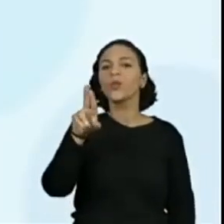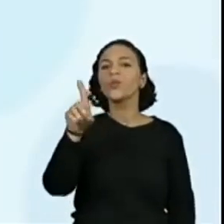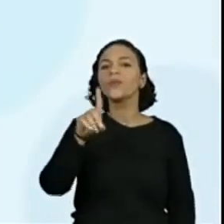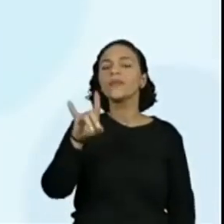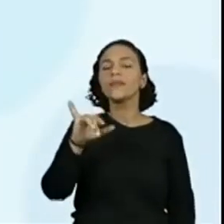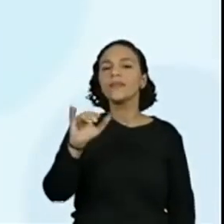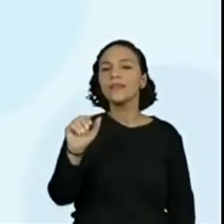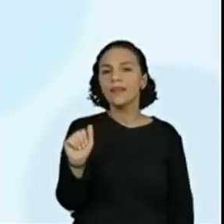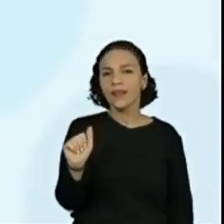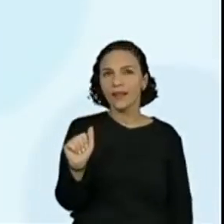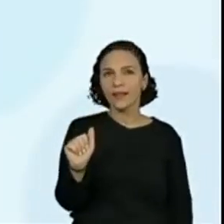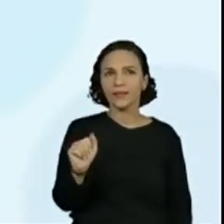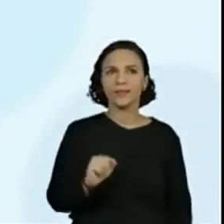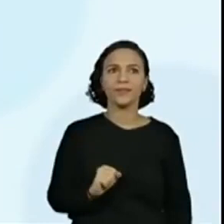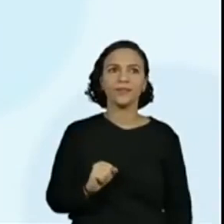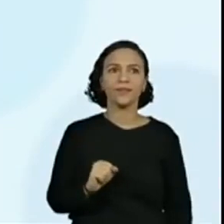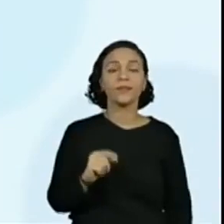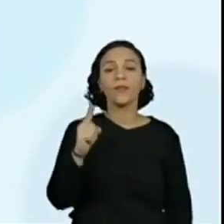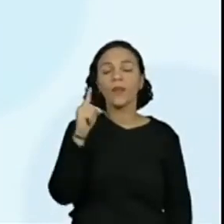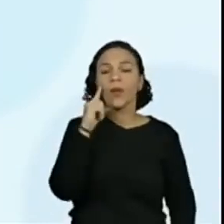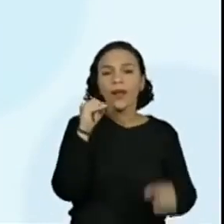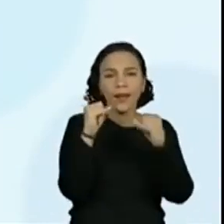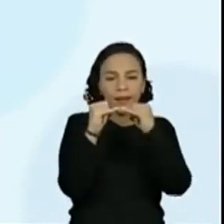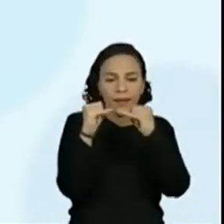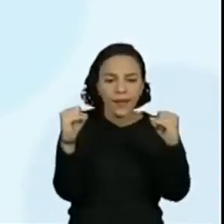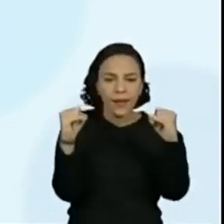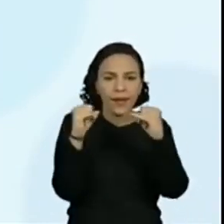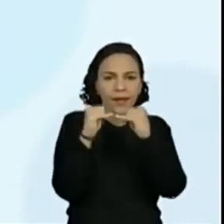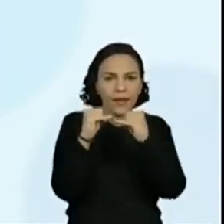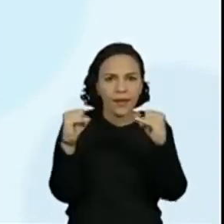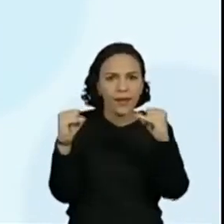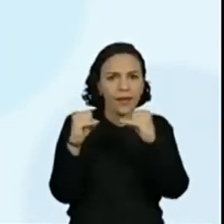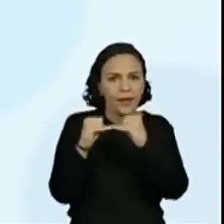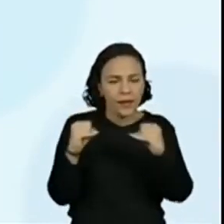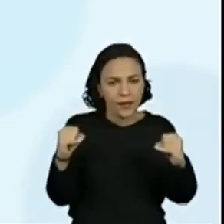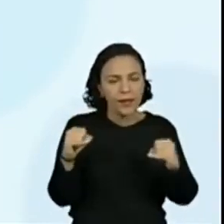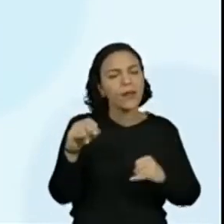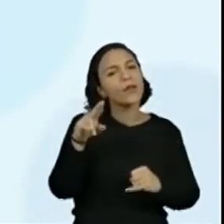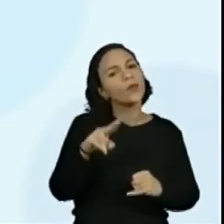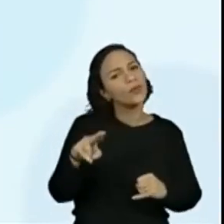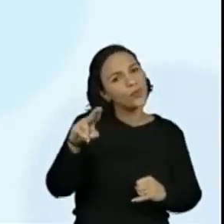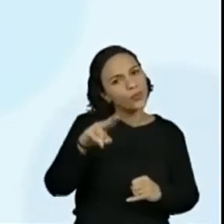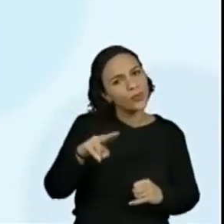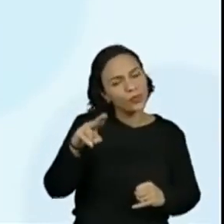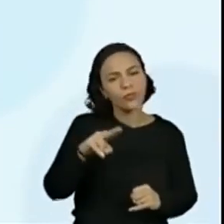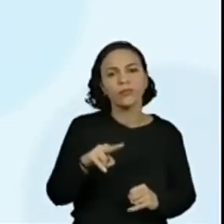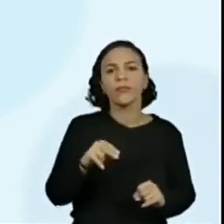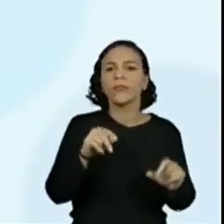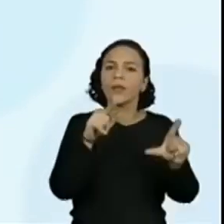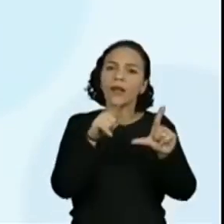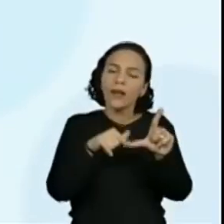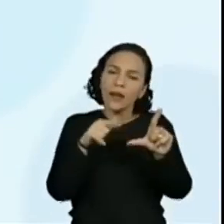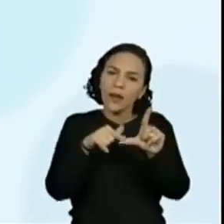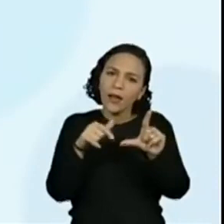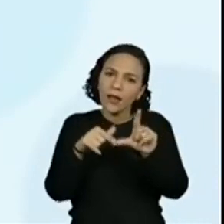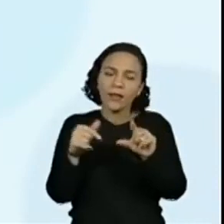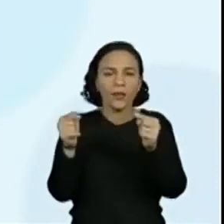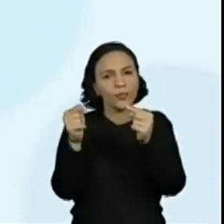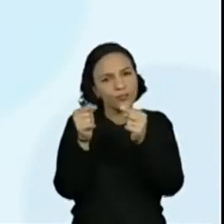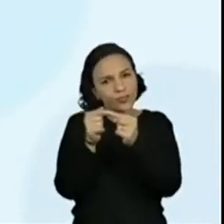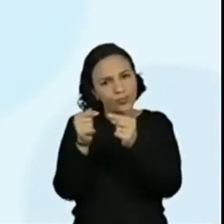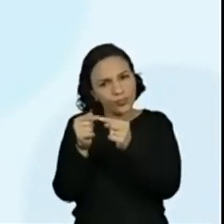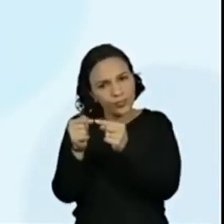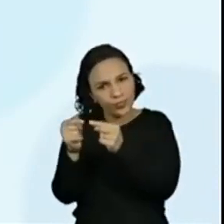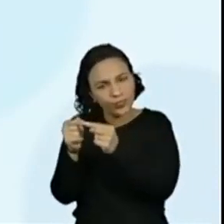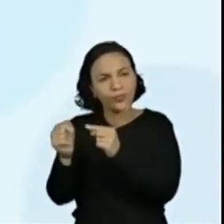Lembrando da utilização das linhas, né, professora? Isso, exatamente. Fazer as letras no tamanho da